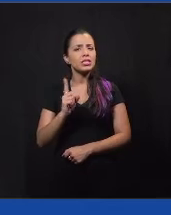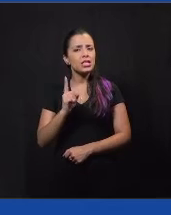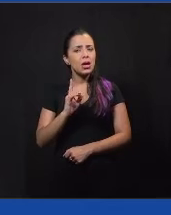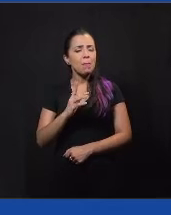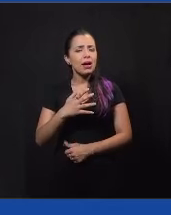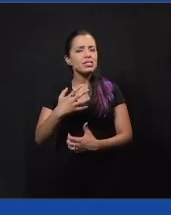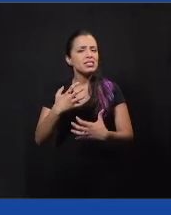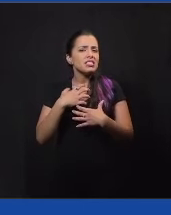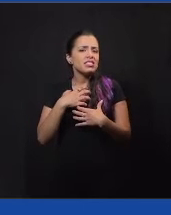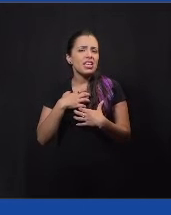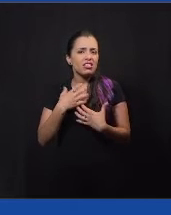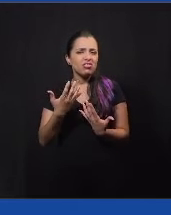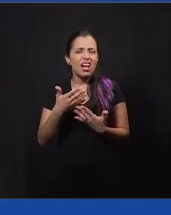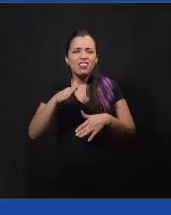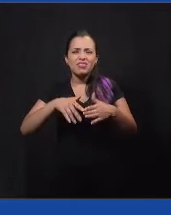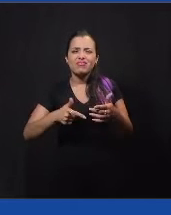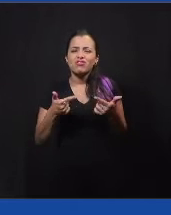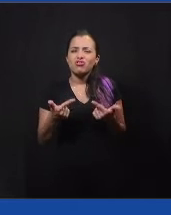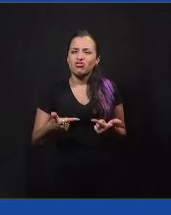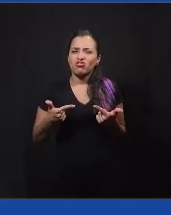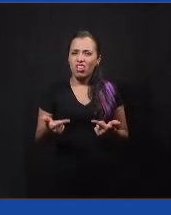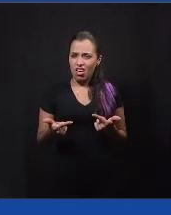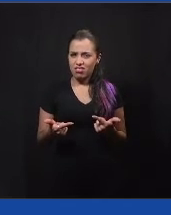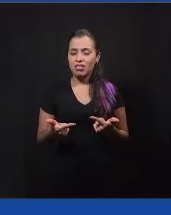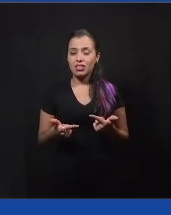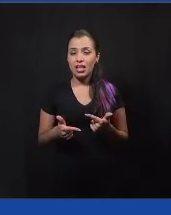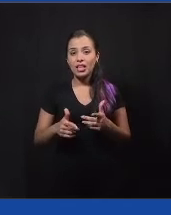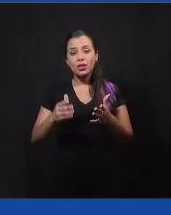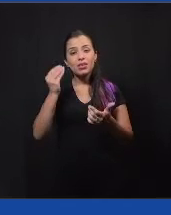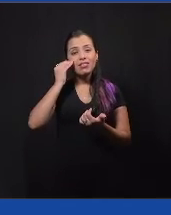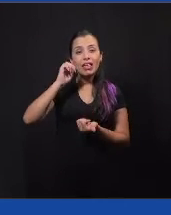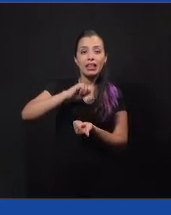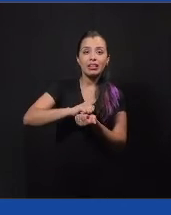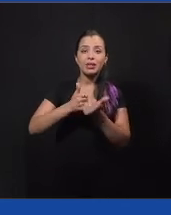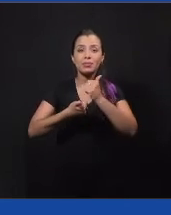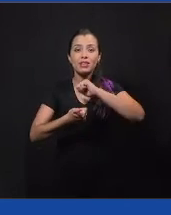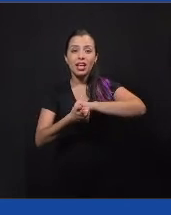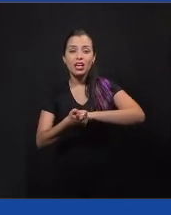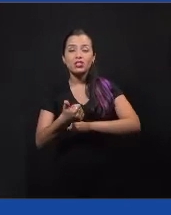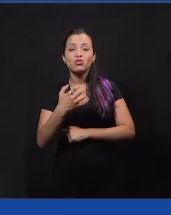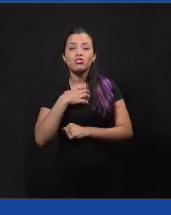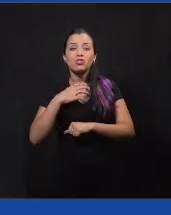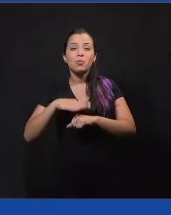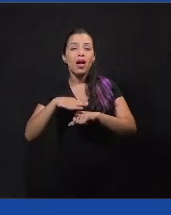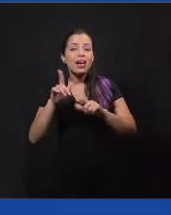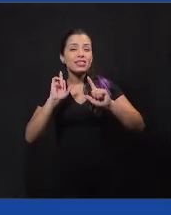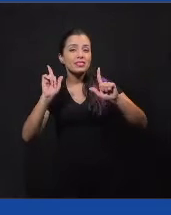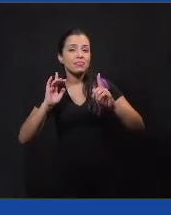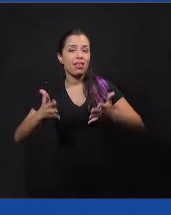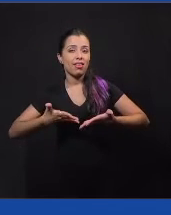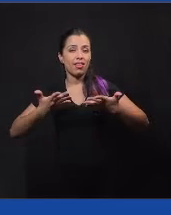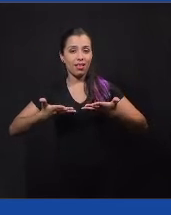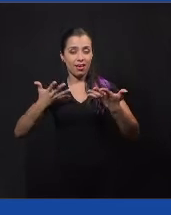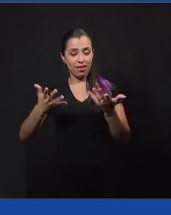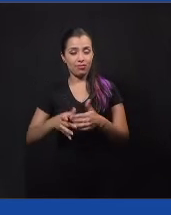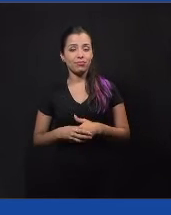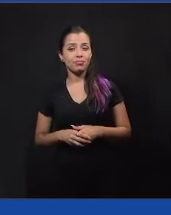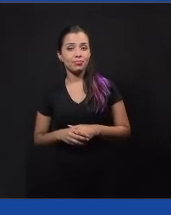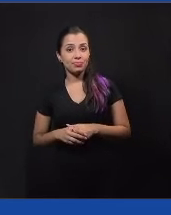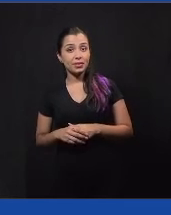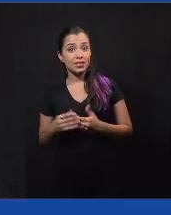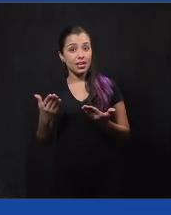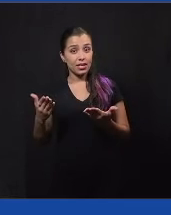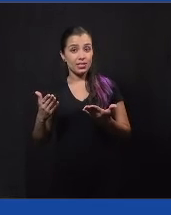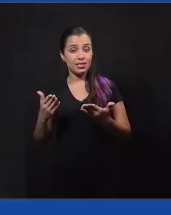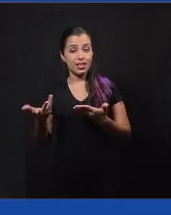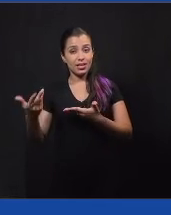coisa chata, né, e passam a ver isso como uma coisa mais atrativa, como um jogo, uma coisa mais divertida, então, isso é um pouco da fundamentação